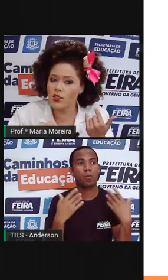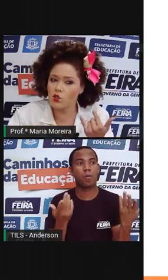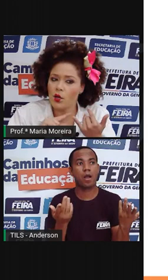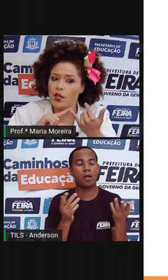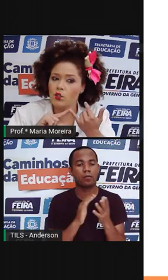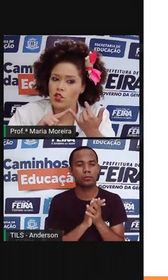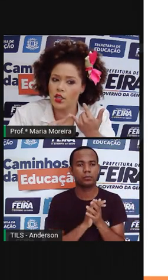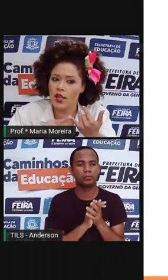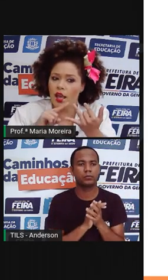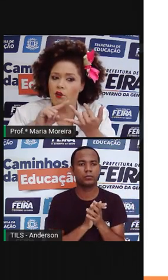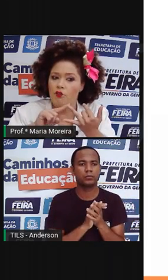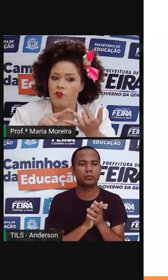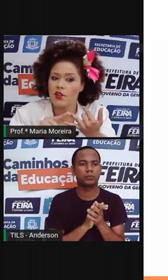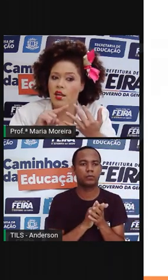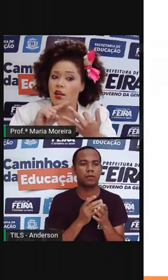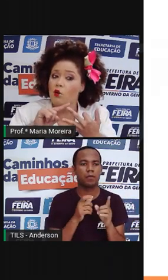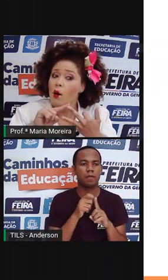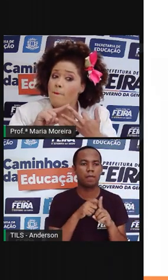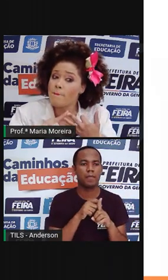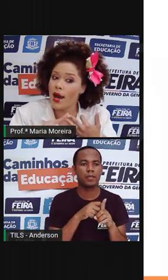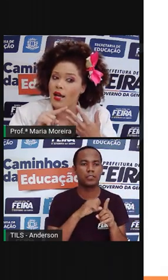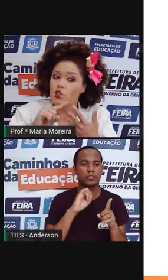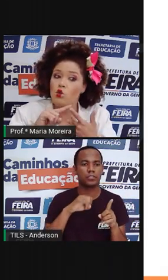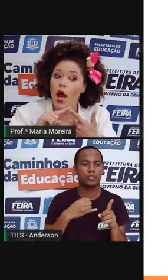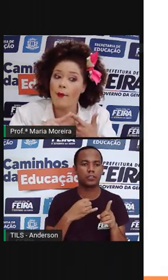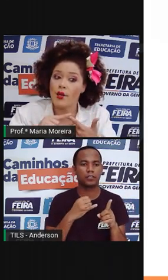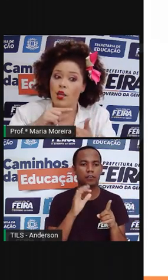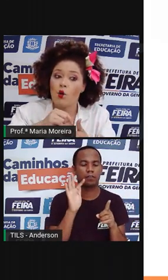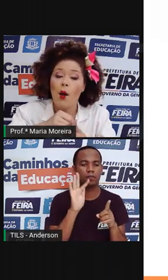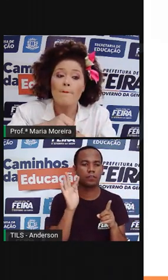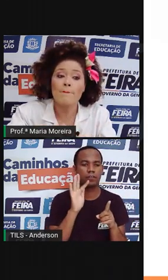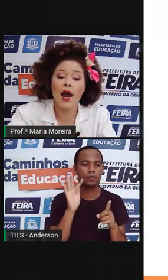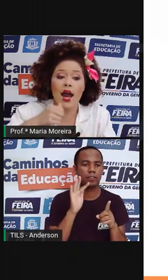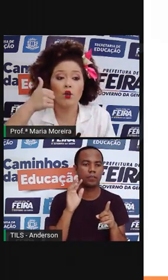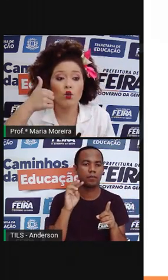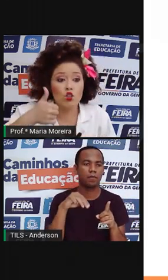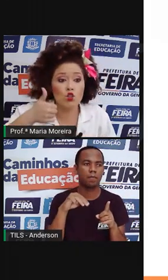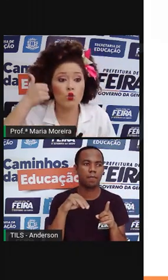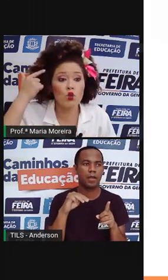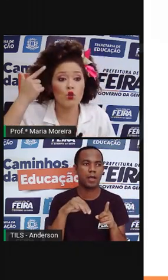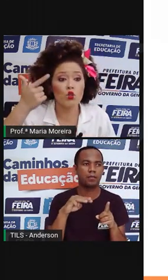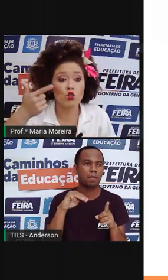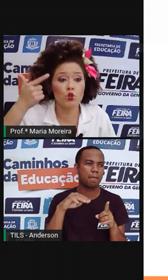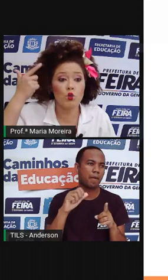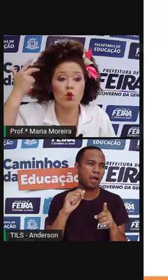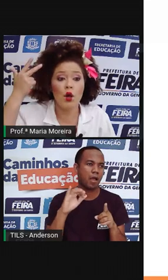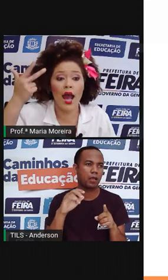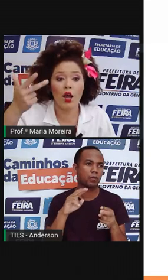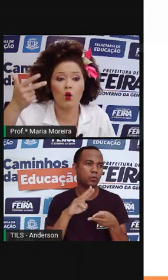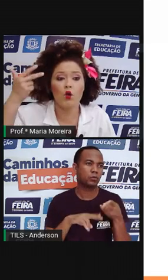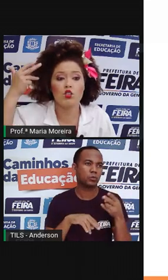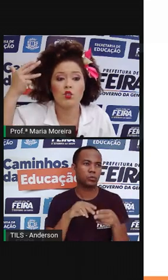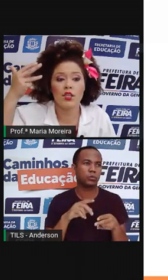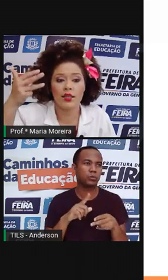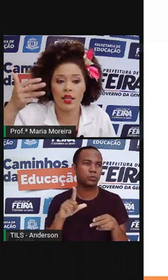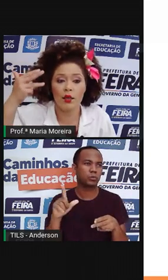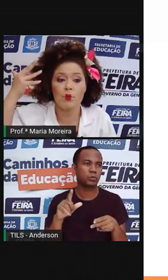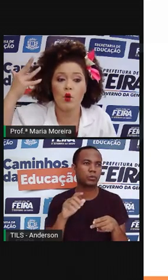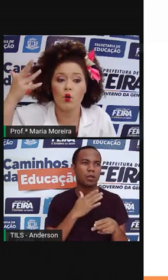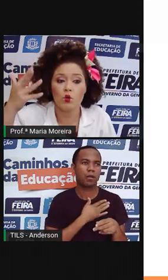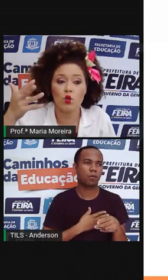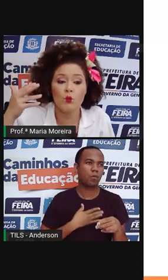quais são os meses do ano? Janeiro, fevereiro, março, abril, maio, junho, julho, agosto,